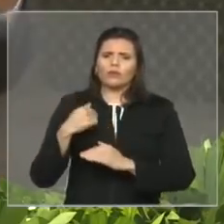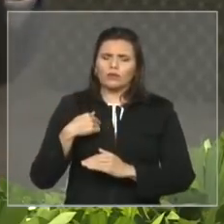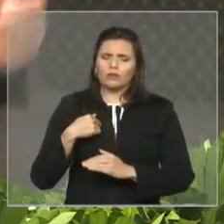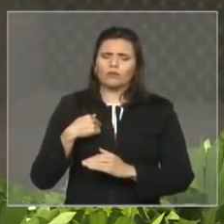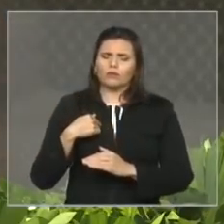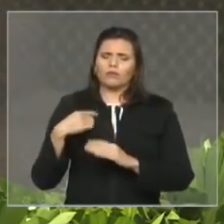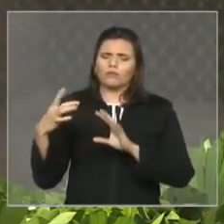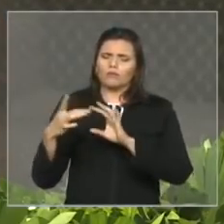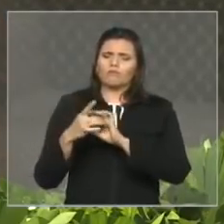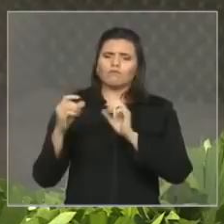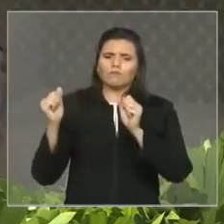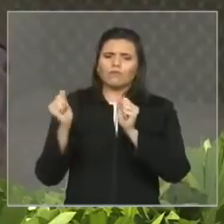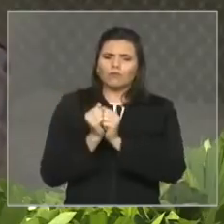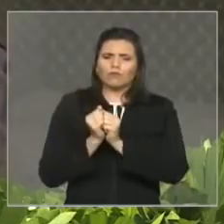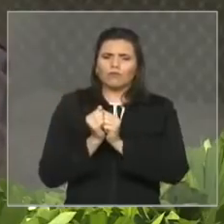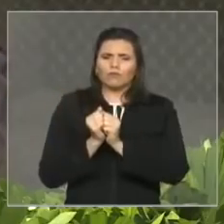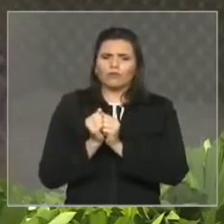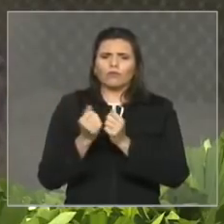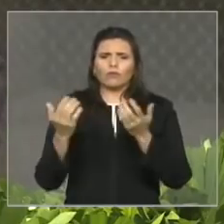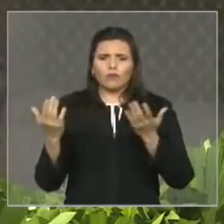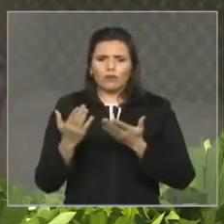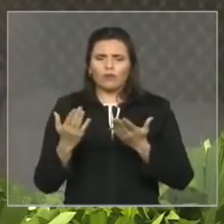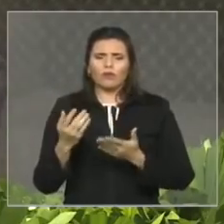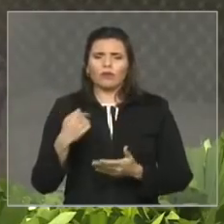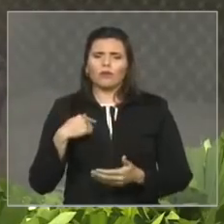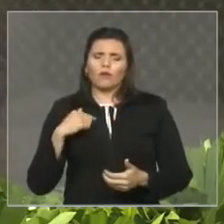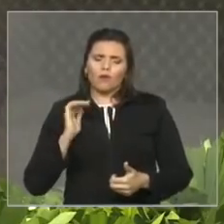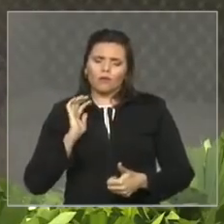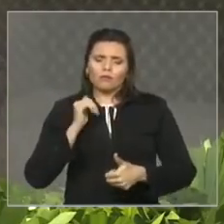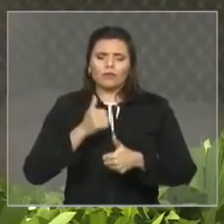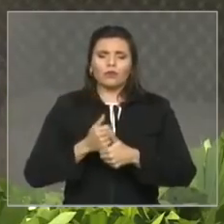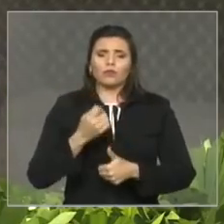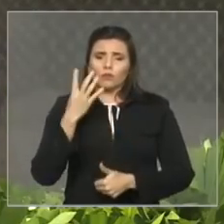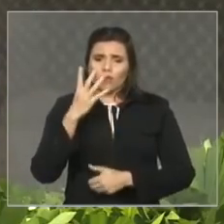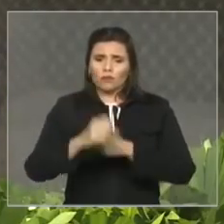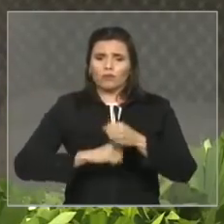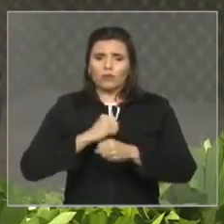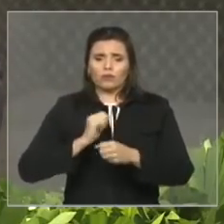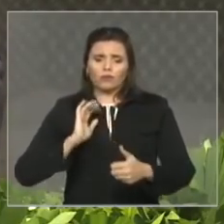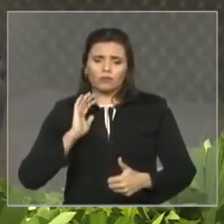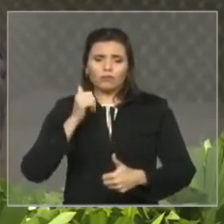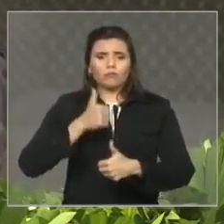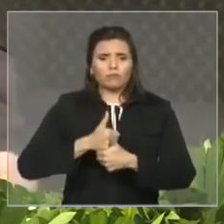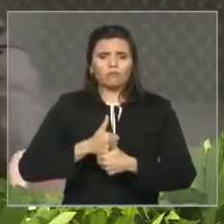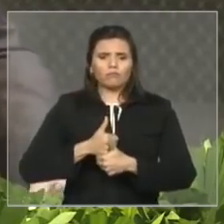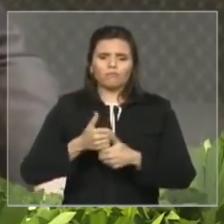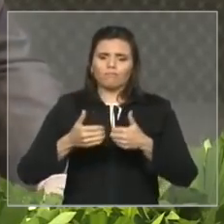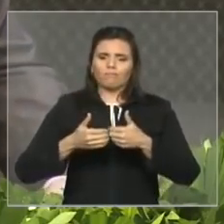nesse próximo quadriênio que hoje se inaugura mudanças